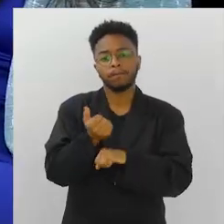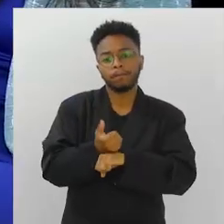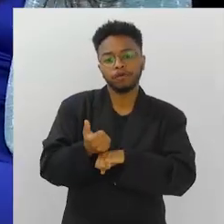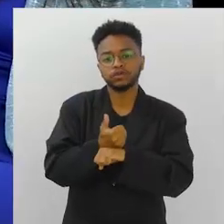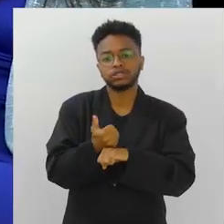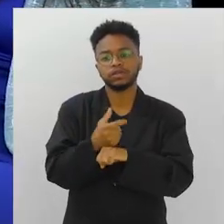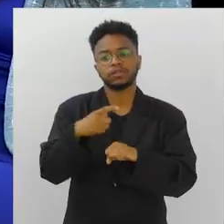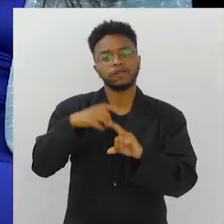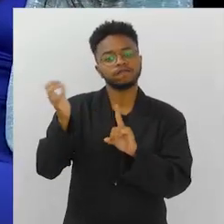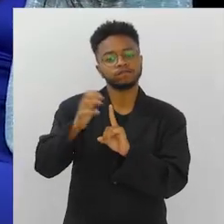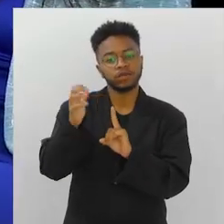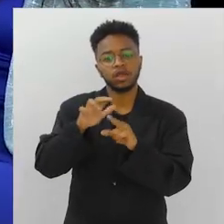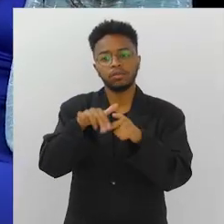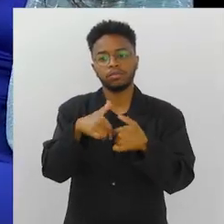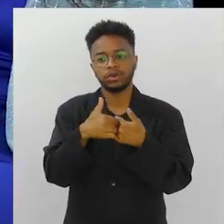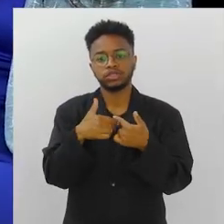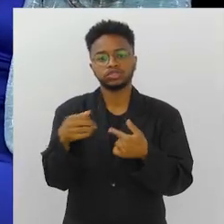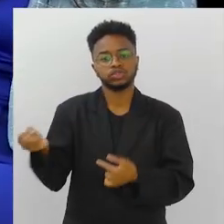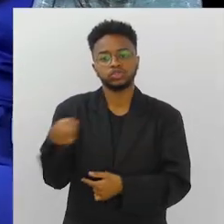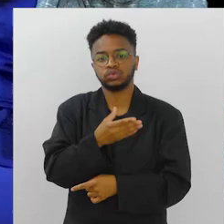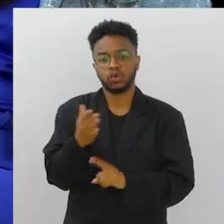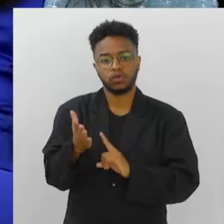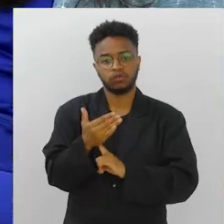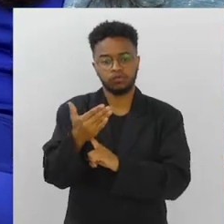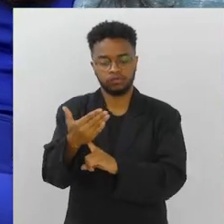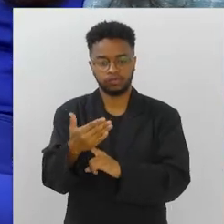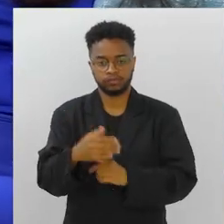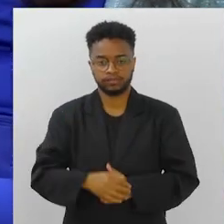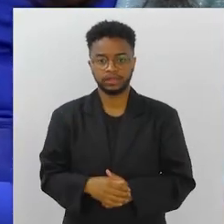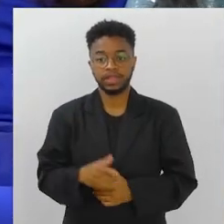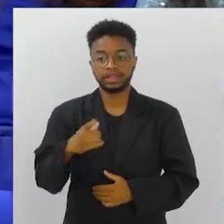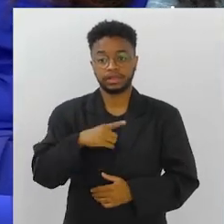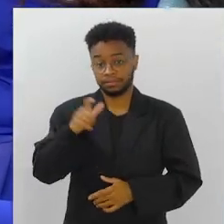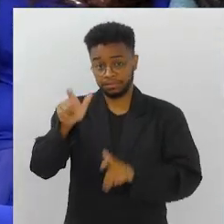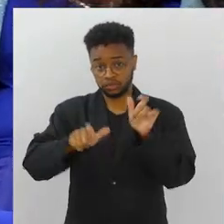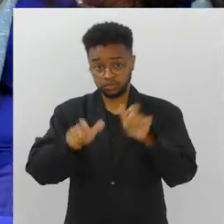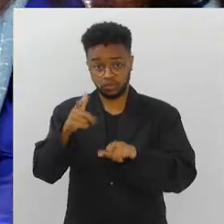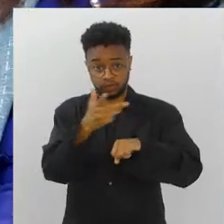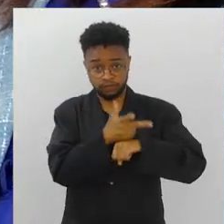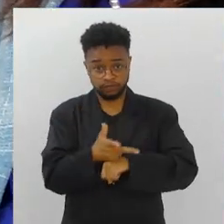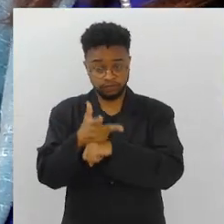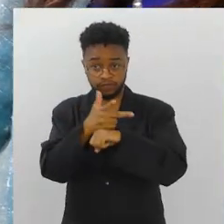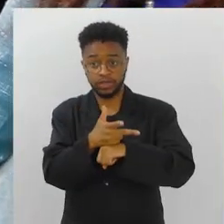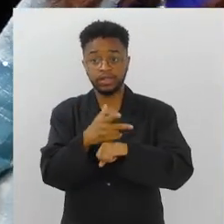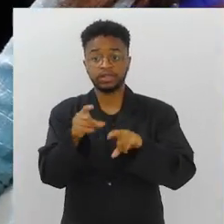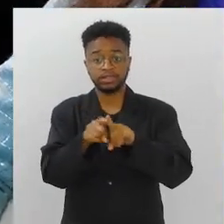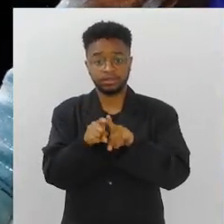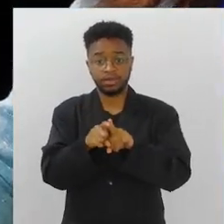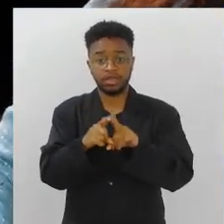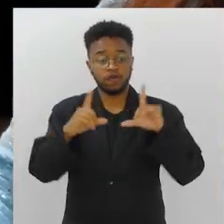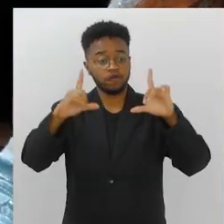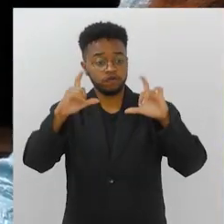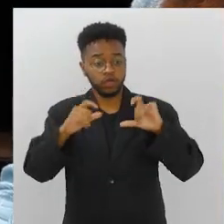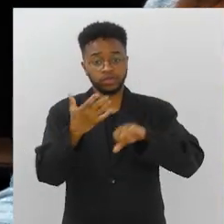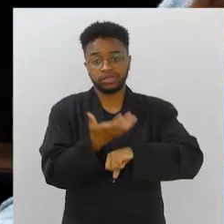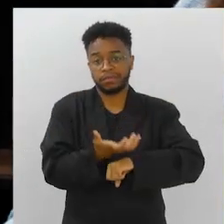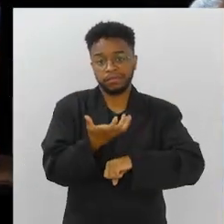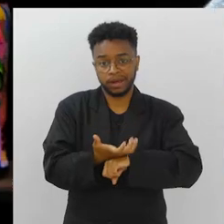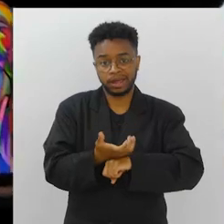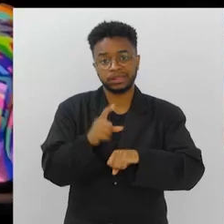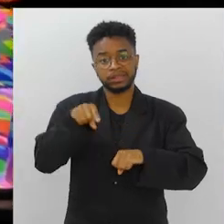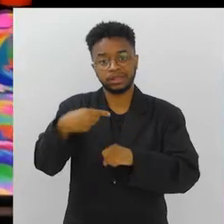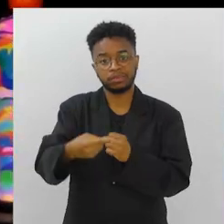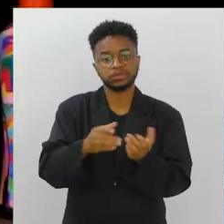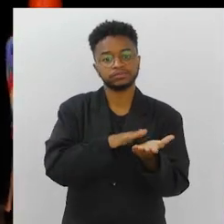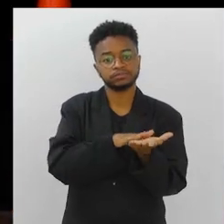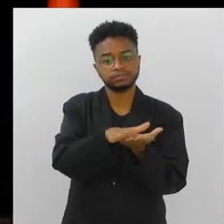foram impactadas por essa nova modalidade. É o cara que fazia o filme, é o cara que fazia... Tirava fotinho na praça e ganhava o dinheiro.